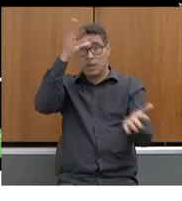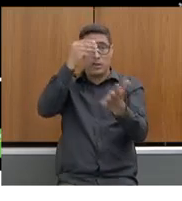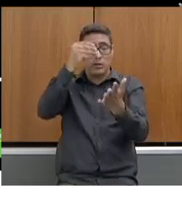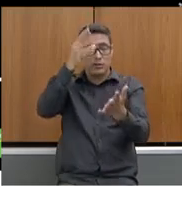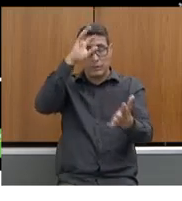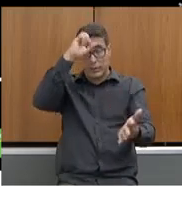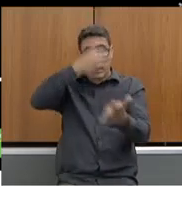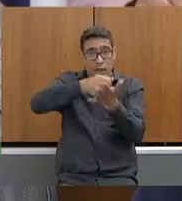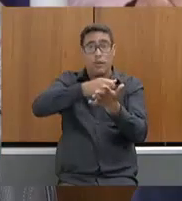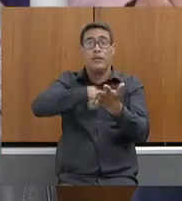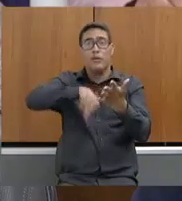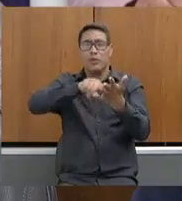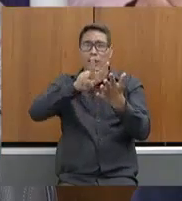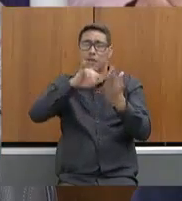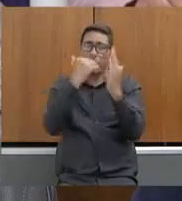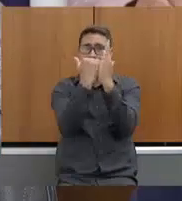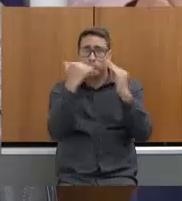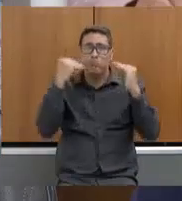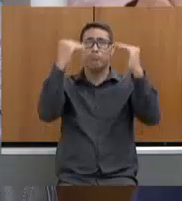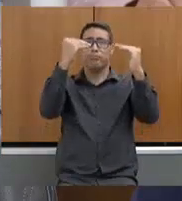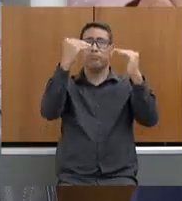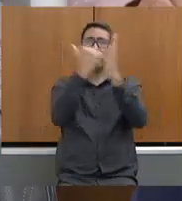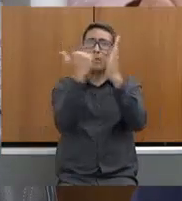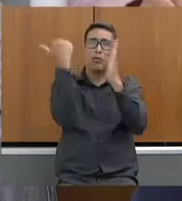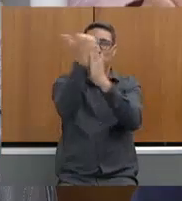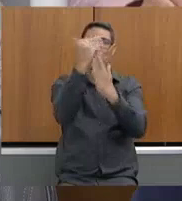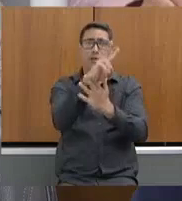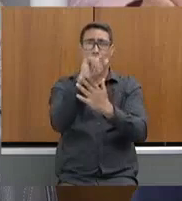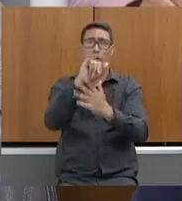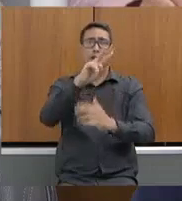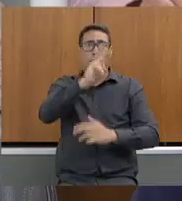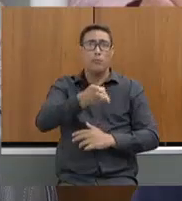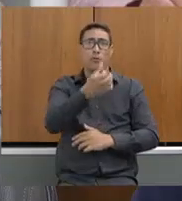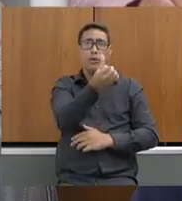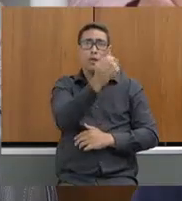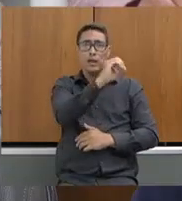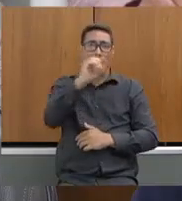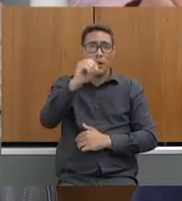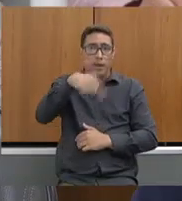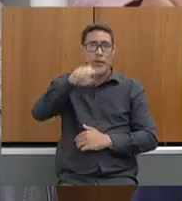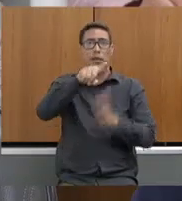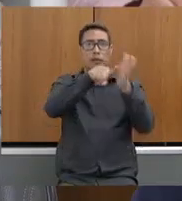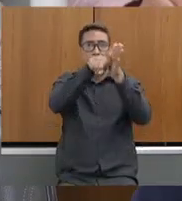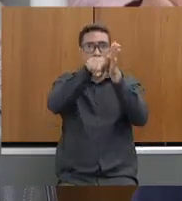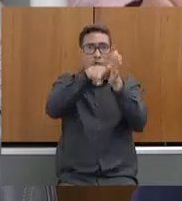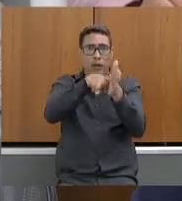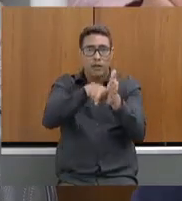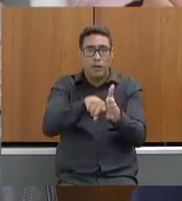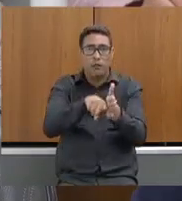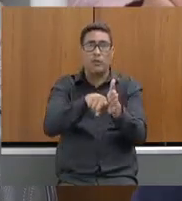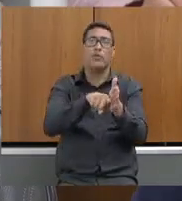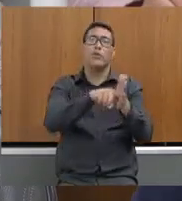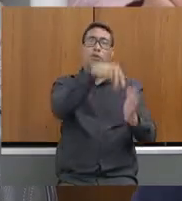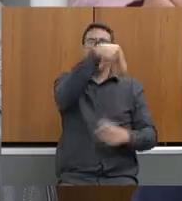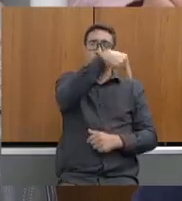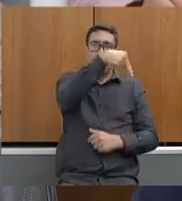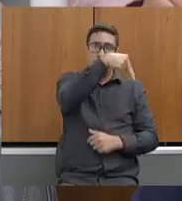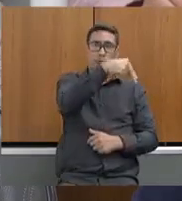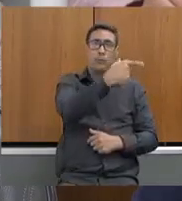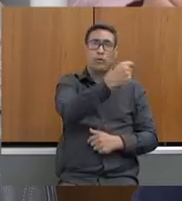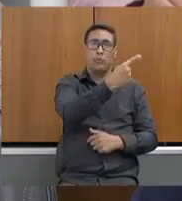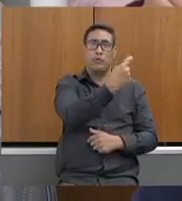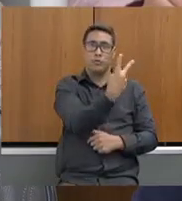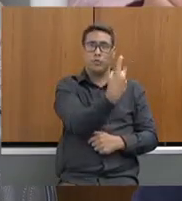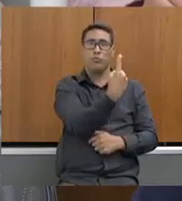mencionei. Então, nós tivemos 2.600 fiscalizações de novembro de 2021